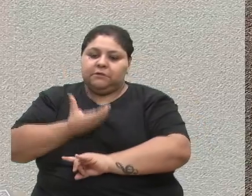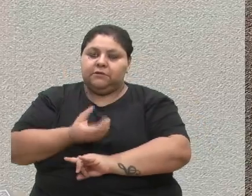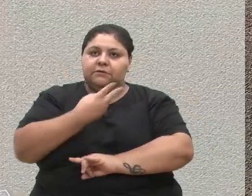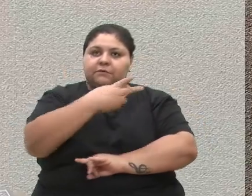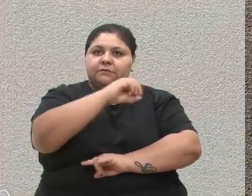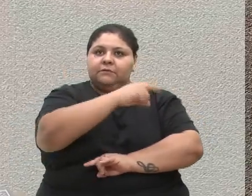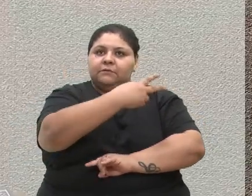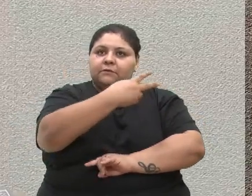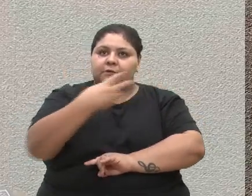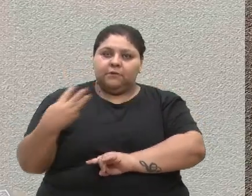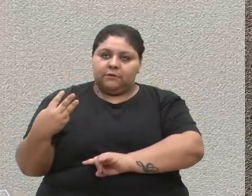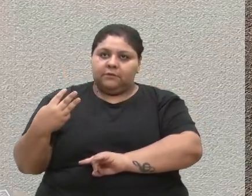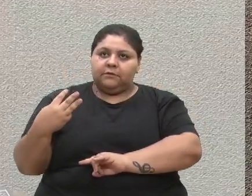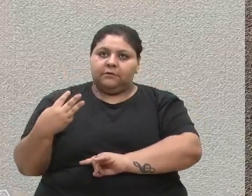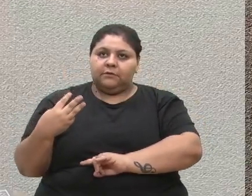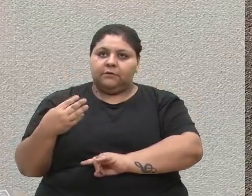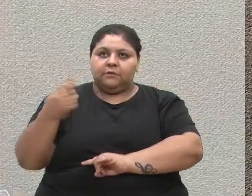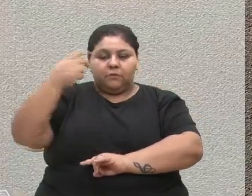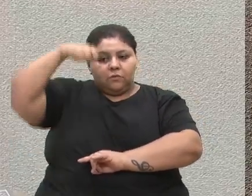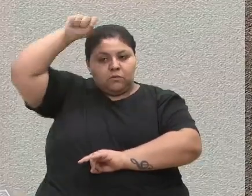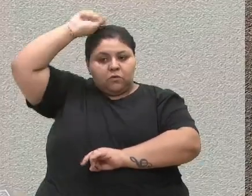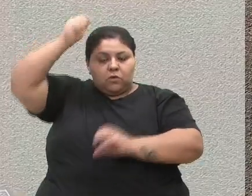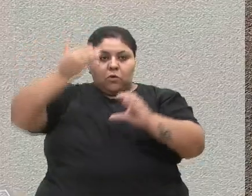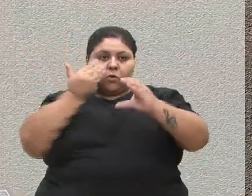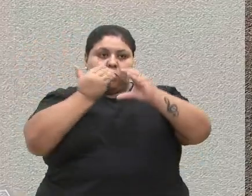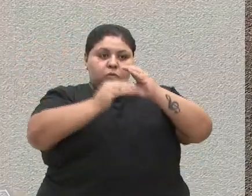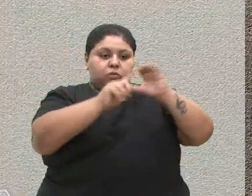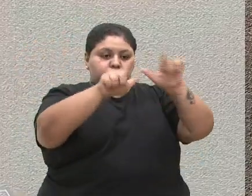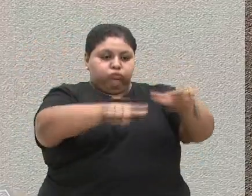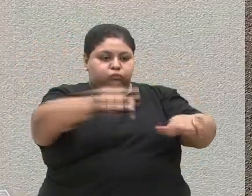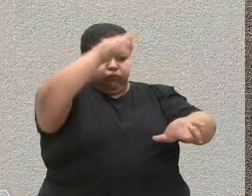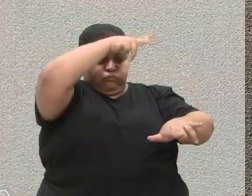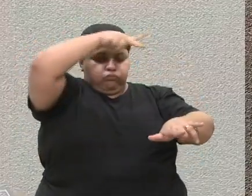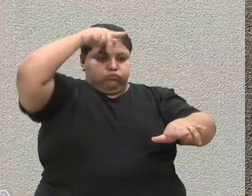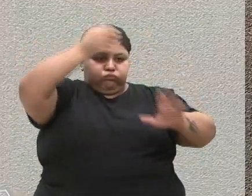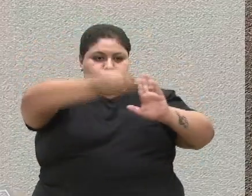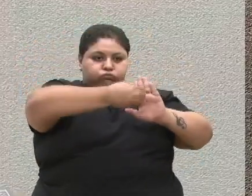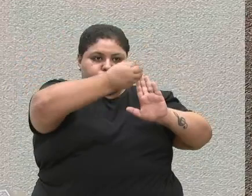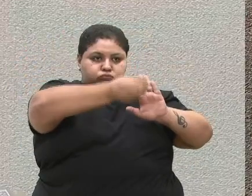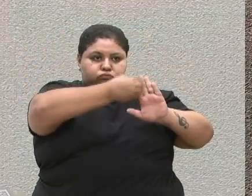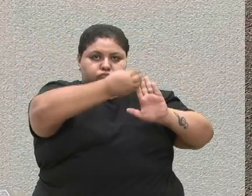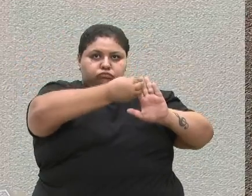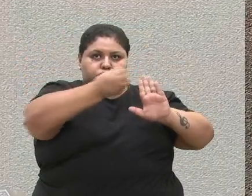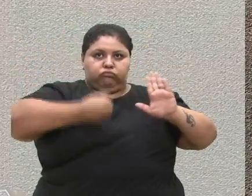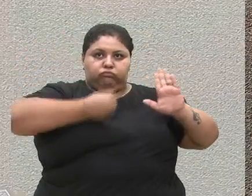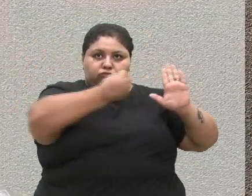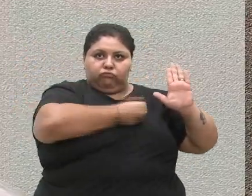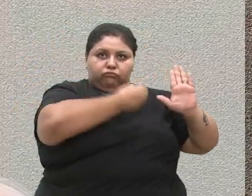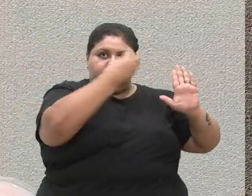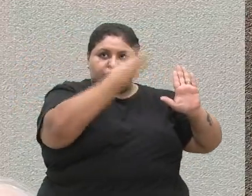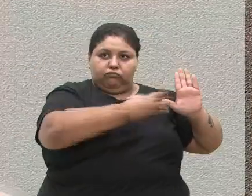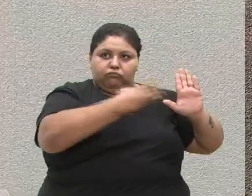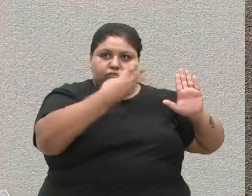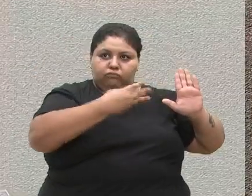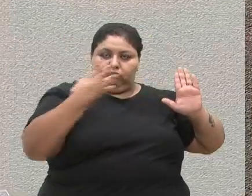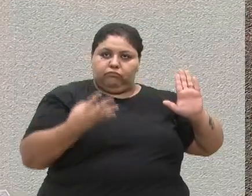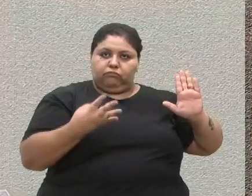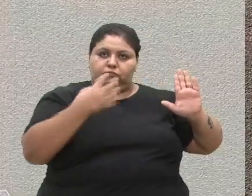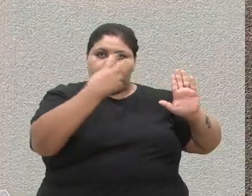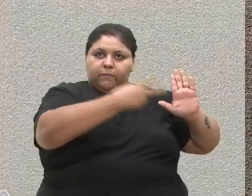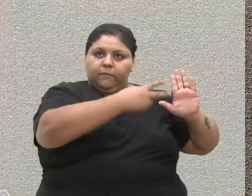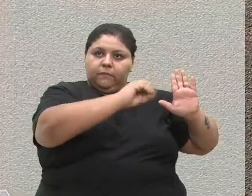2023, a UCS encaminhou ao Gabinete do Prefeito o Ofício Externo nº 334